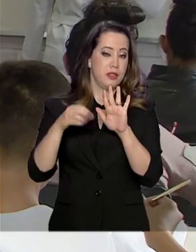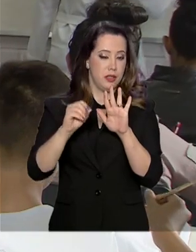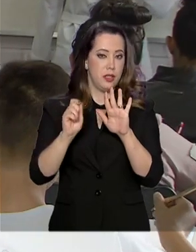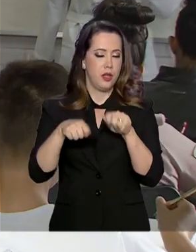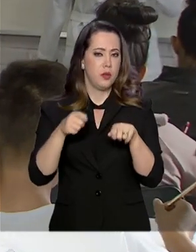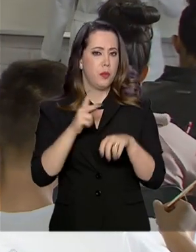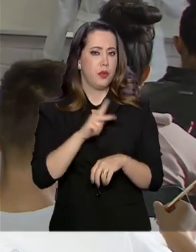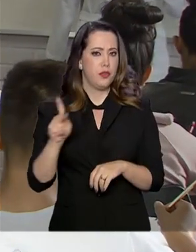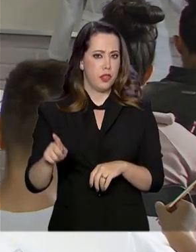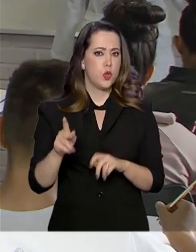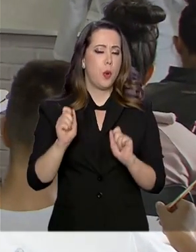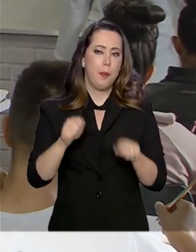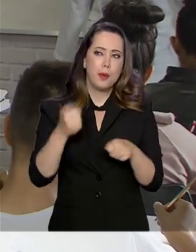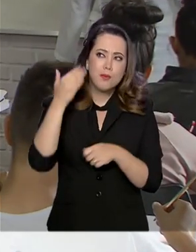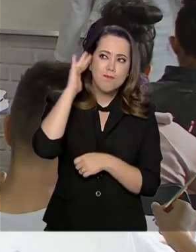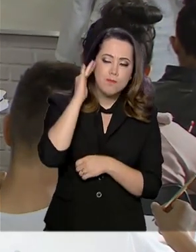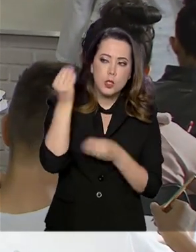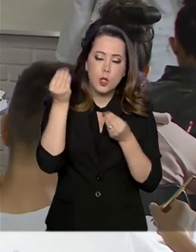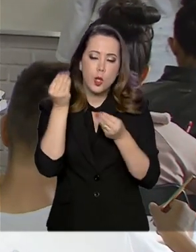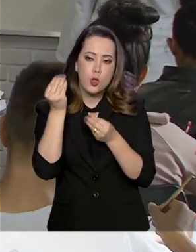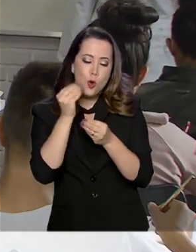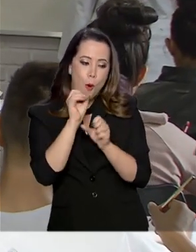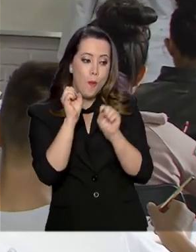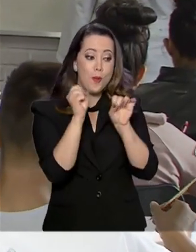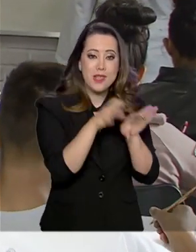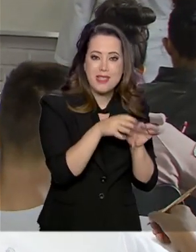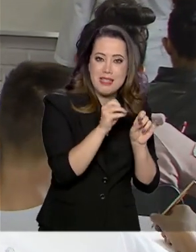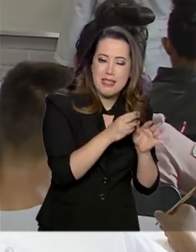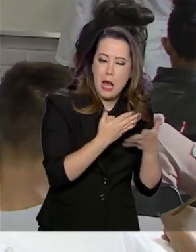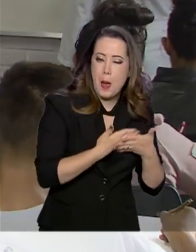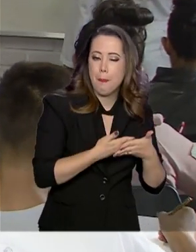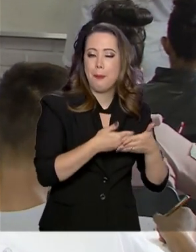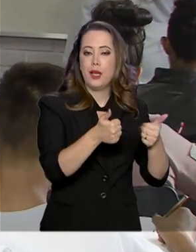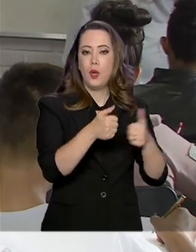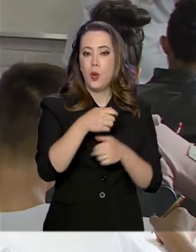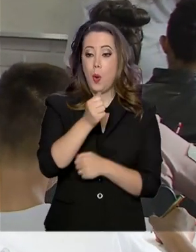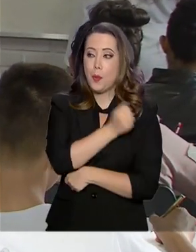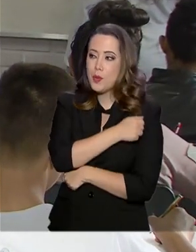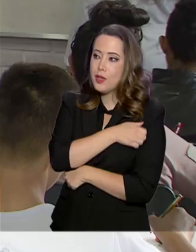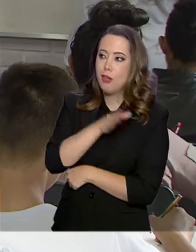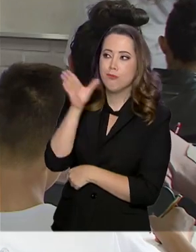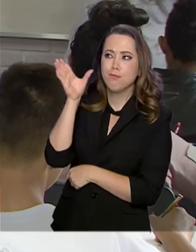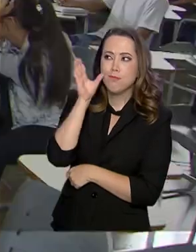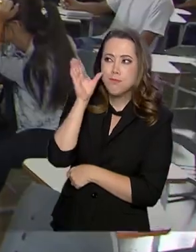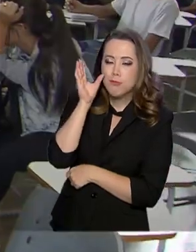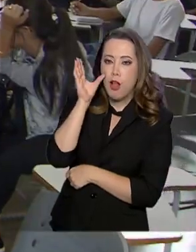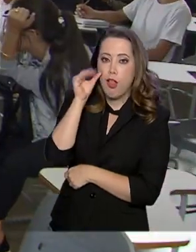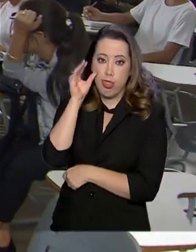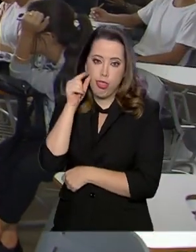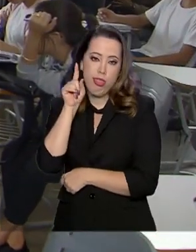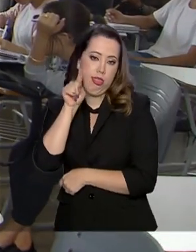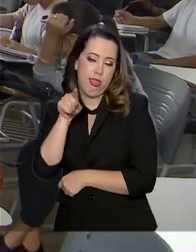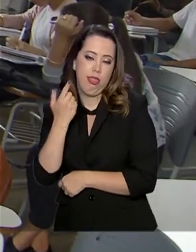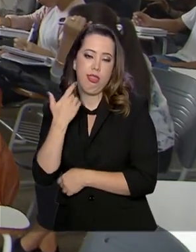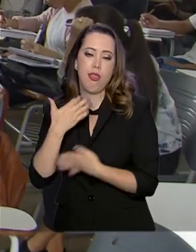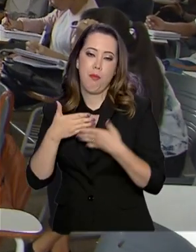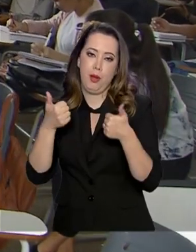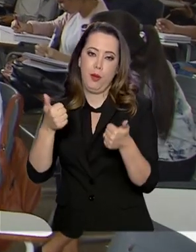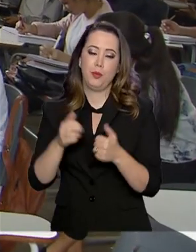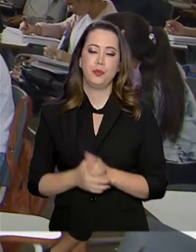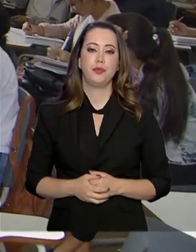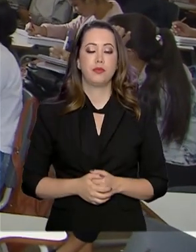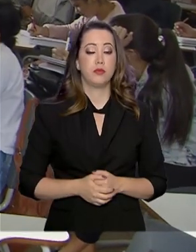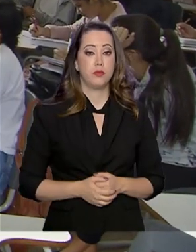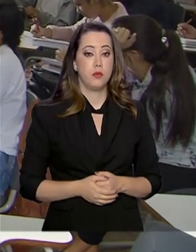instrumentos e informações que tornem a aula mais interessante para os alunos. O programa oferece especialização